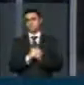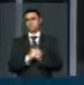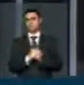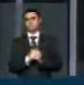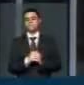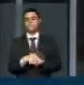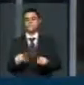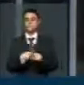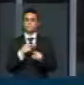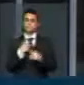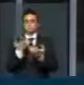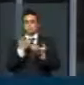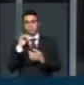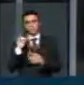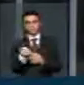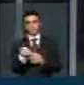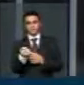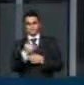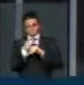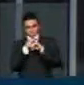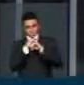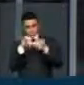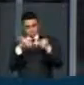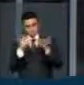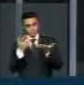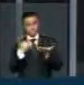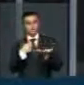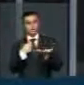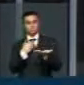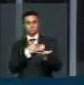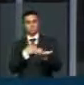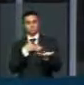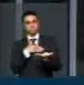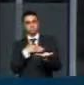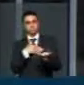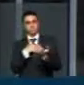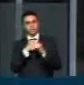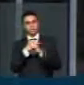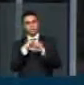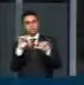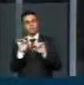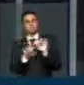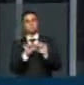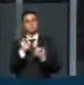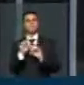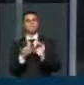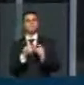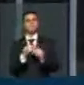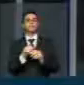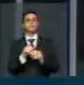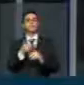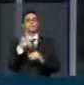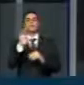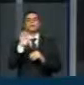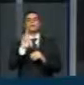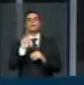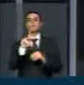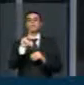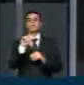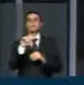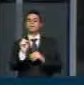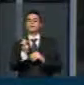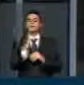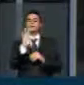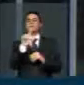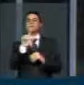Também quero aproveitar para dizer que gostaria de fazer o registro especialmente as terapias florais, para que